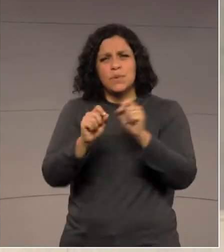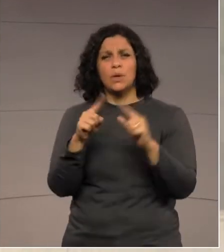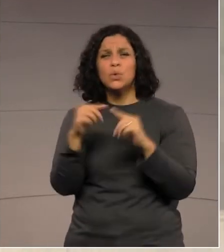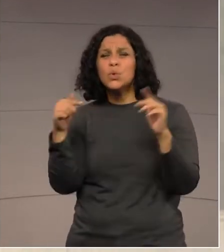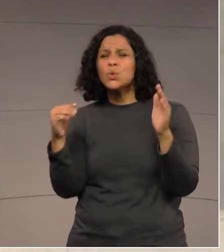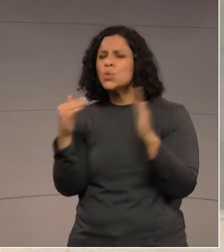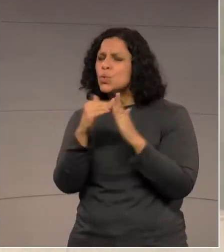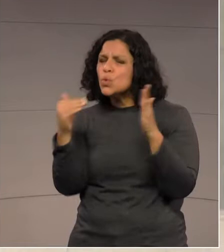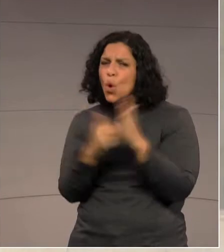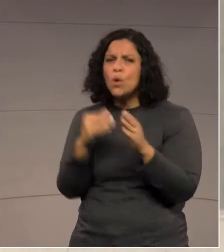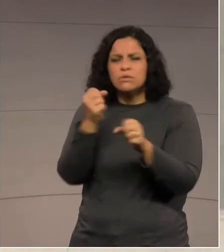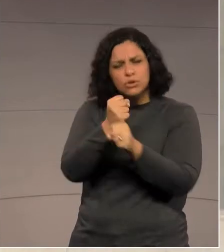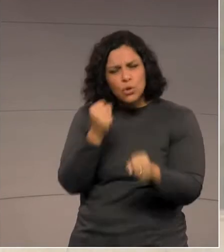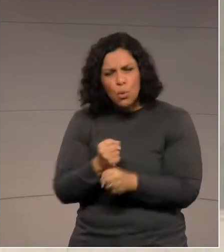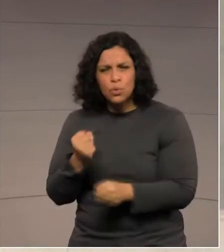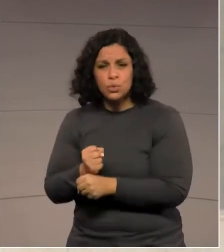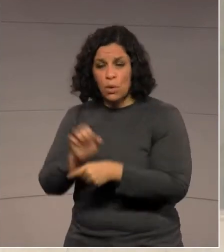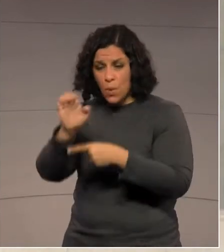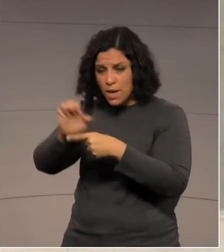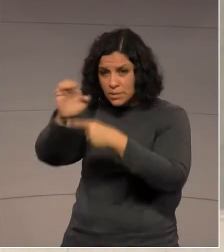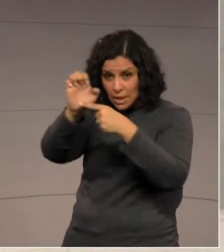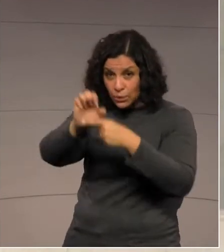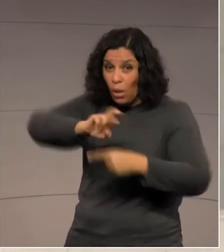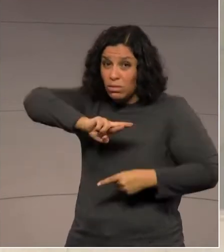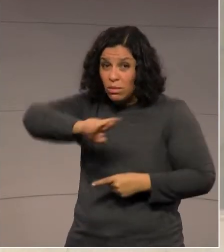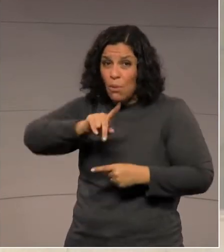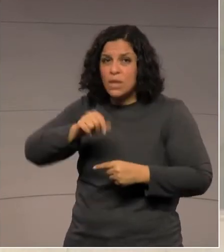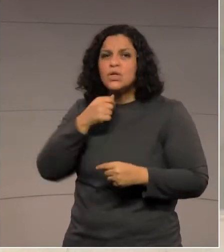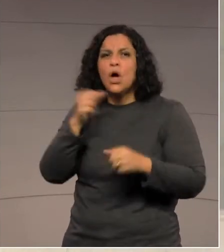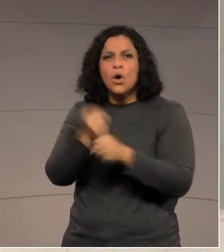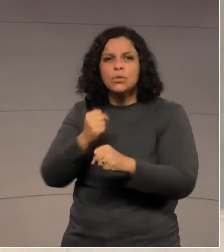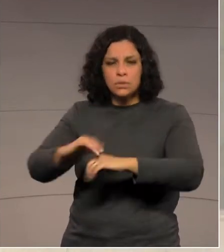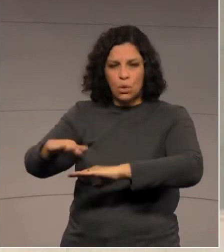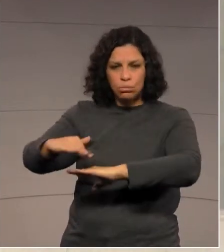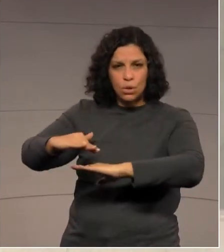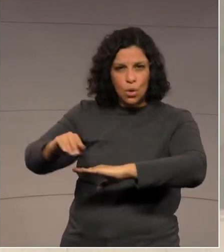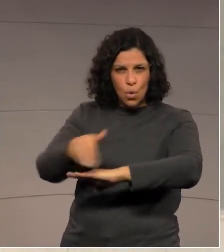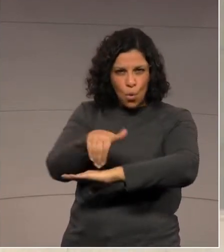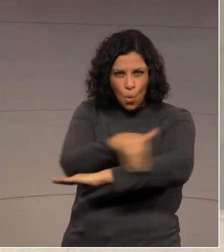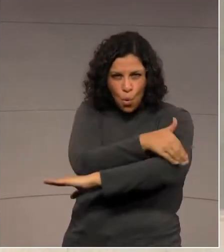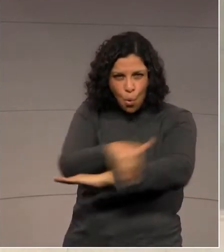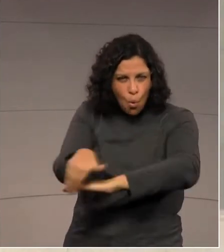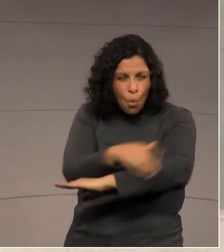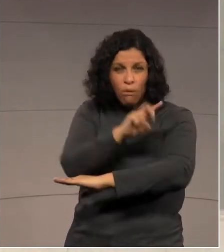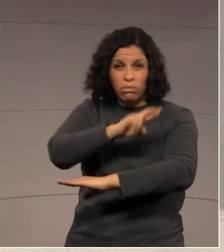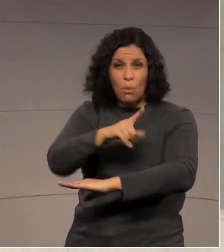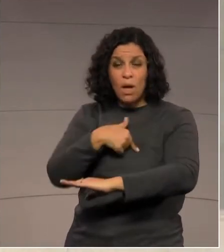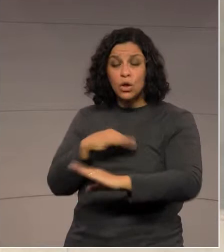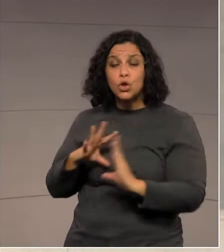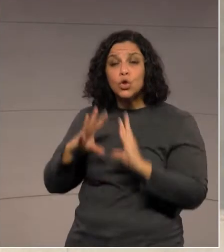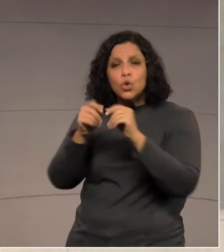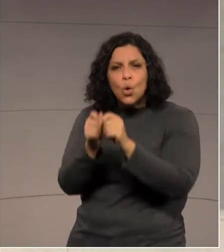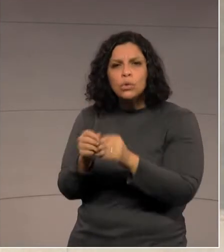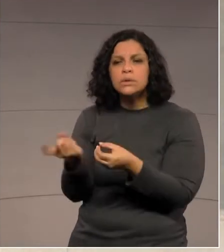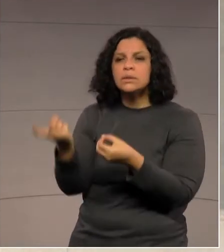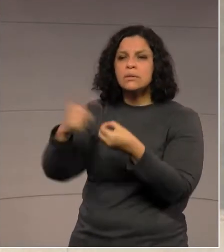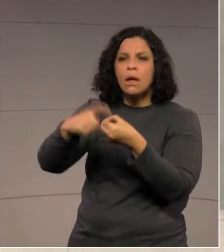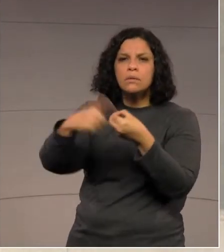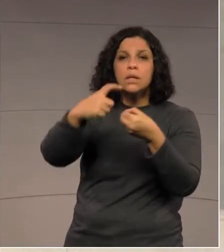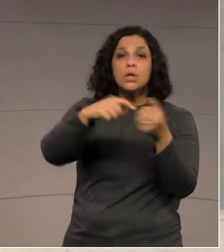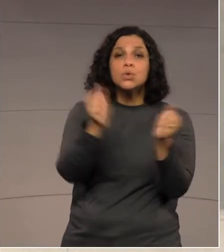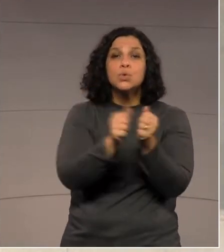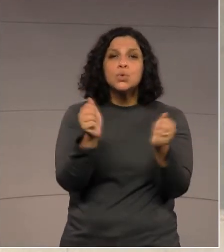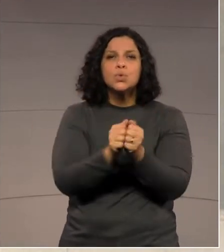as obras do Estado, que não fossem asfálticas, pudessem elas serem incorporadas incorporadas e serem gerenciadas pela